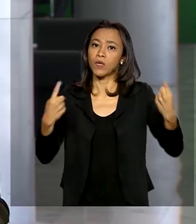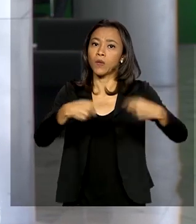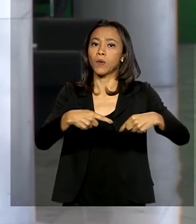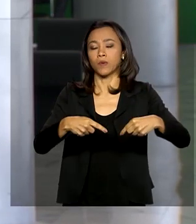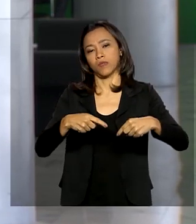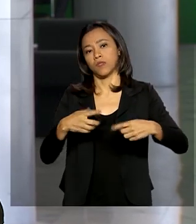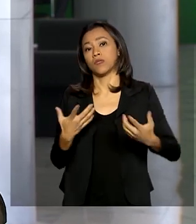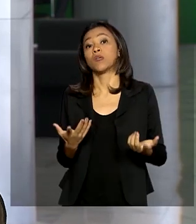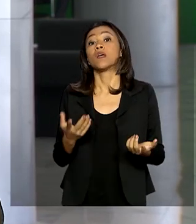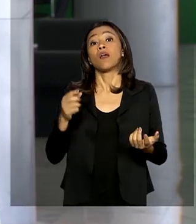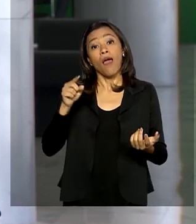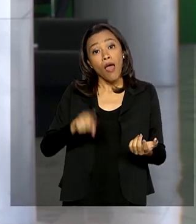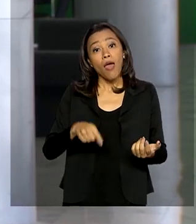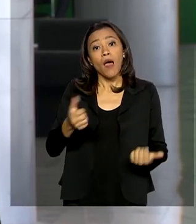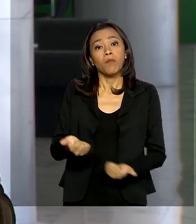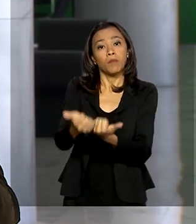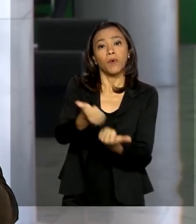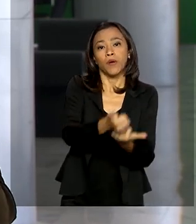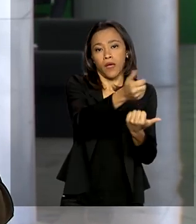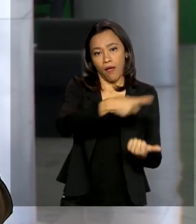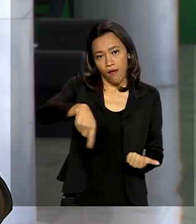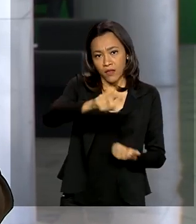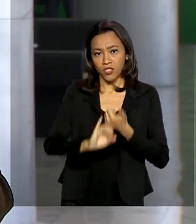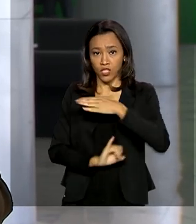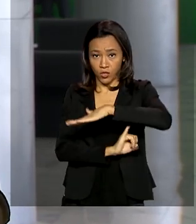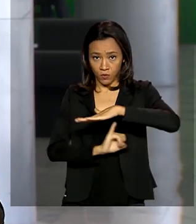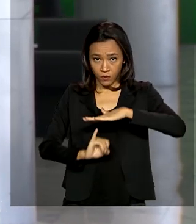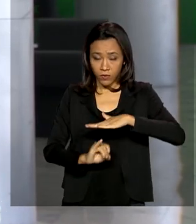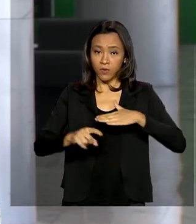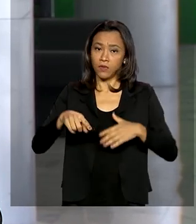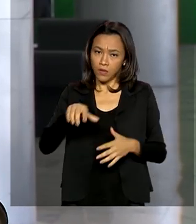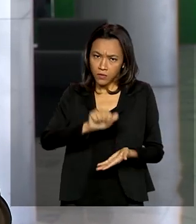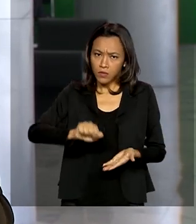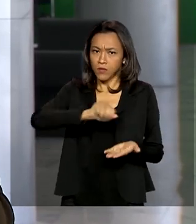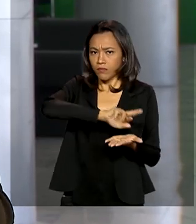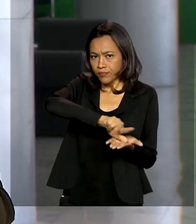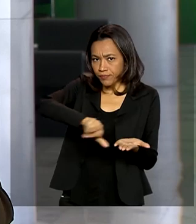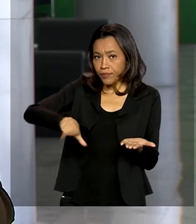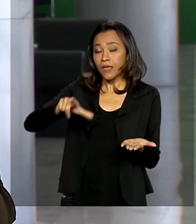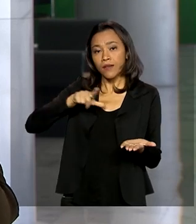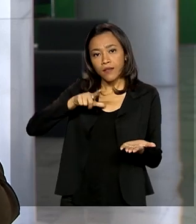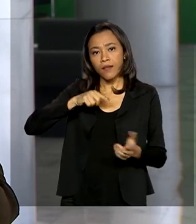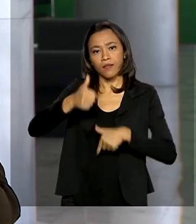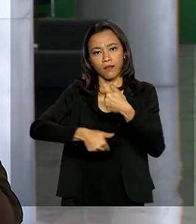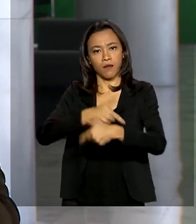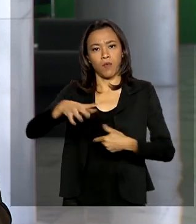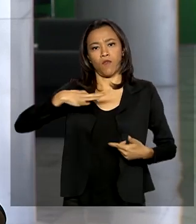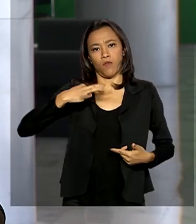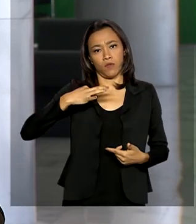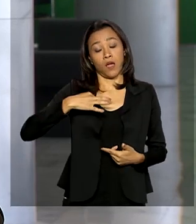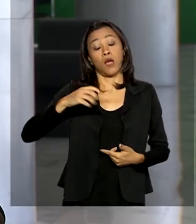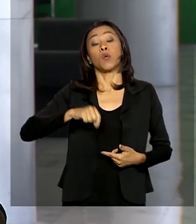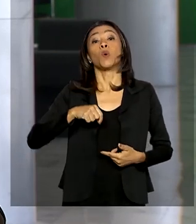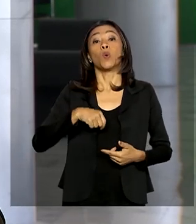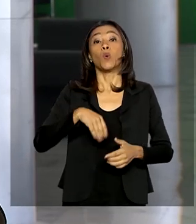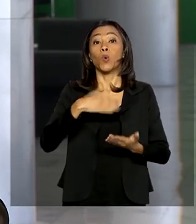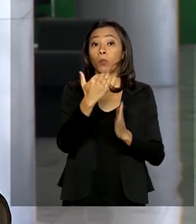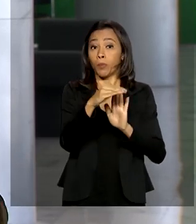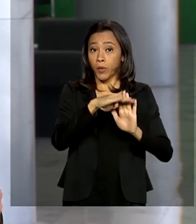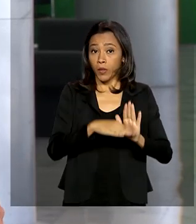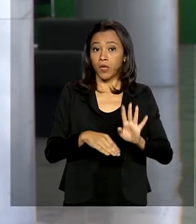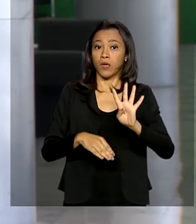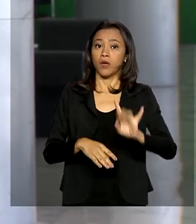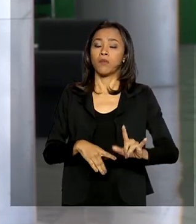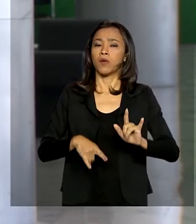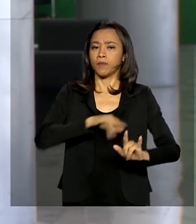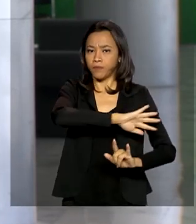é fortalecer as instituições sem fins lucrativos para ajudar essas pessoas para que atuem com trabalho voluntário. O programa Pátria Voluntária vai ficar à